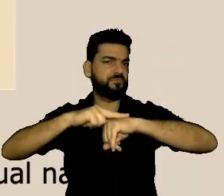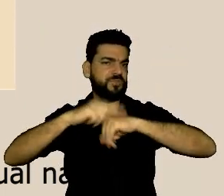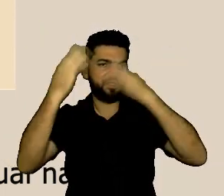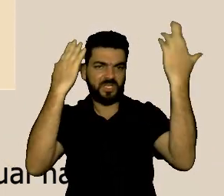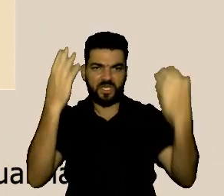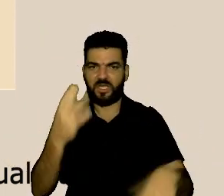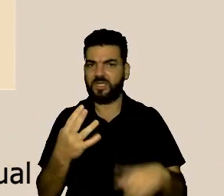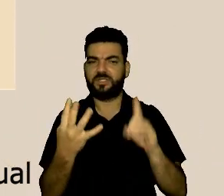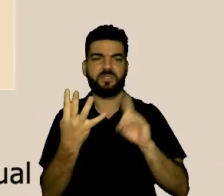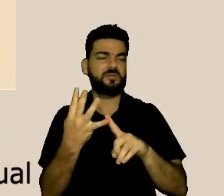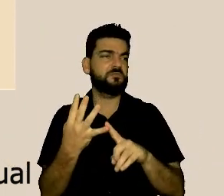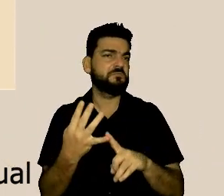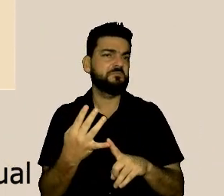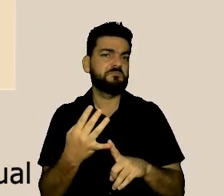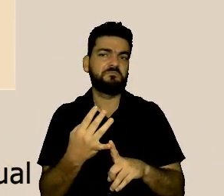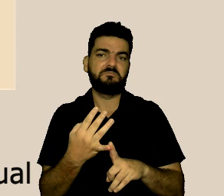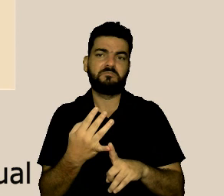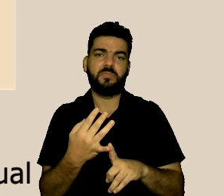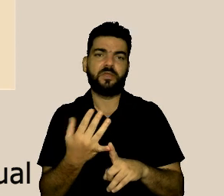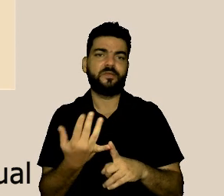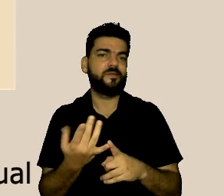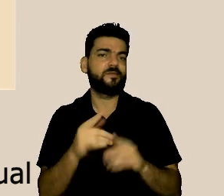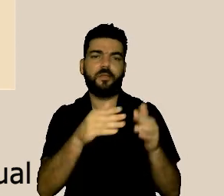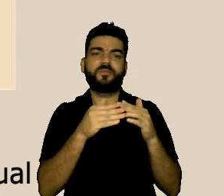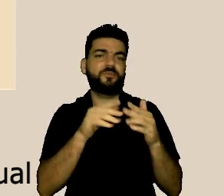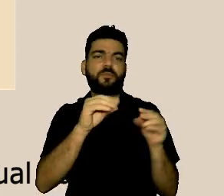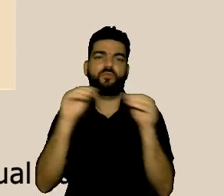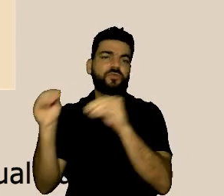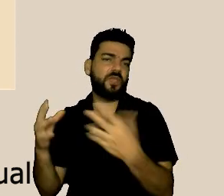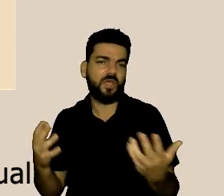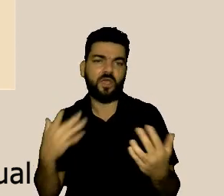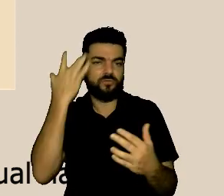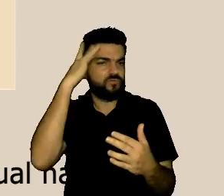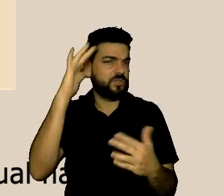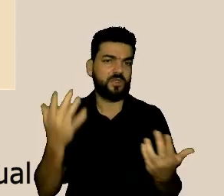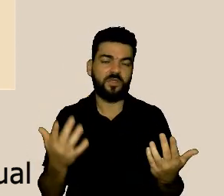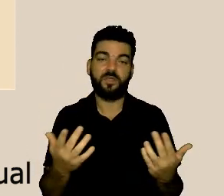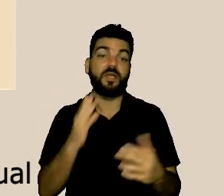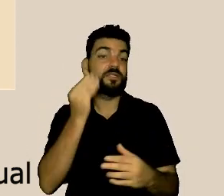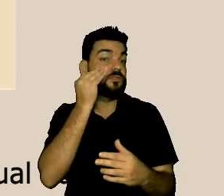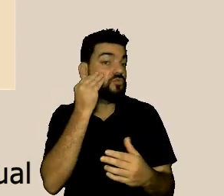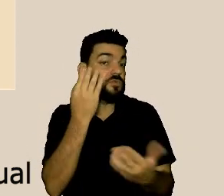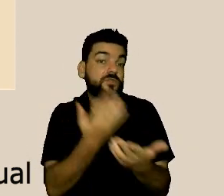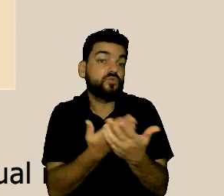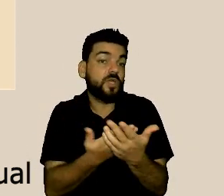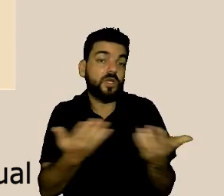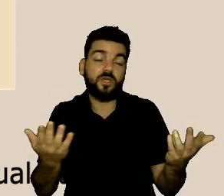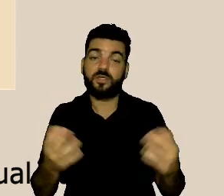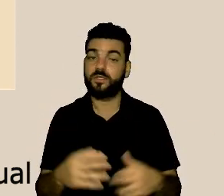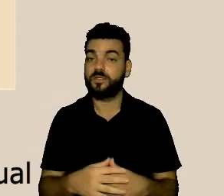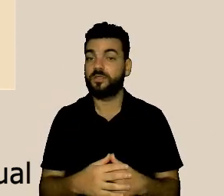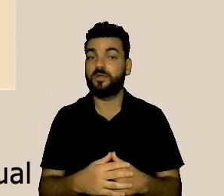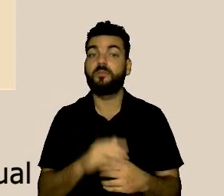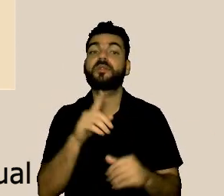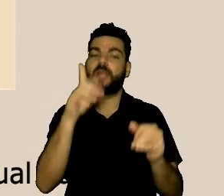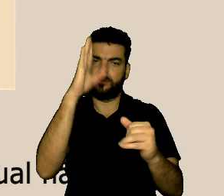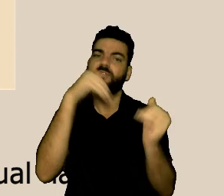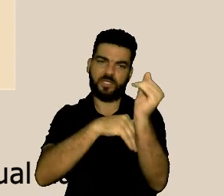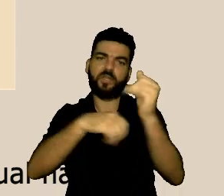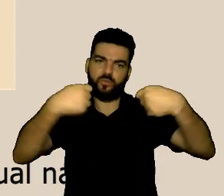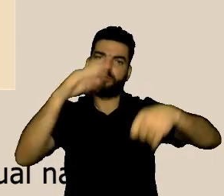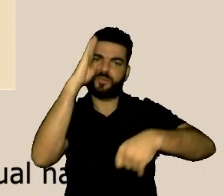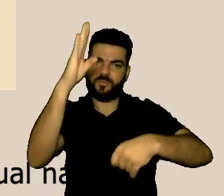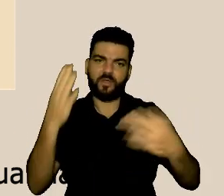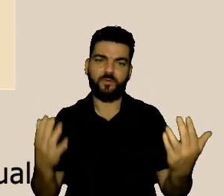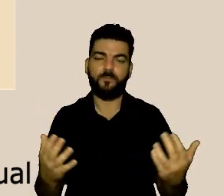orientar se é o caso de ele fazer um pedido, como que ele vai fazer, garantir a ele esse sigilo. E